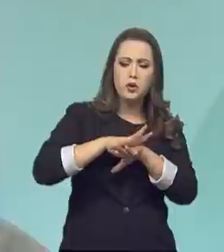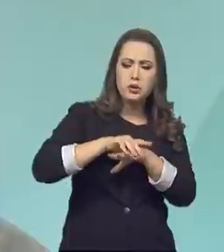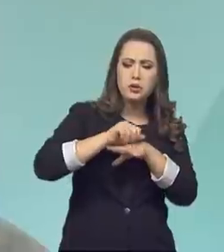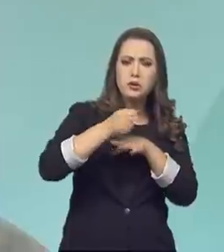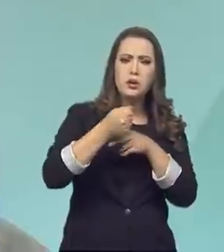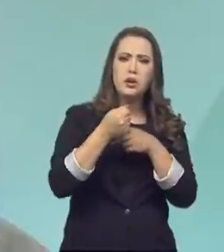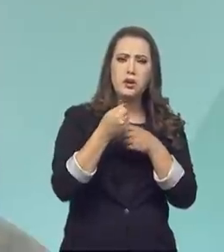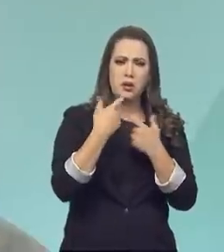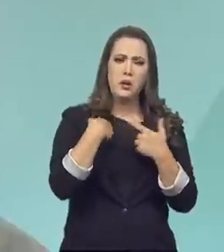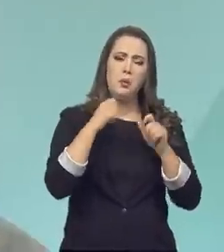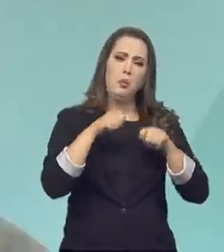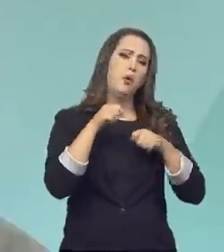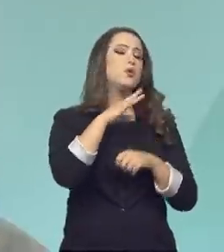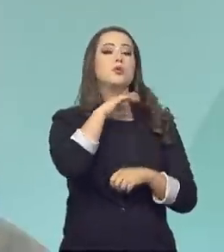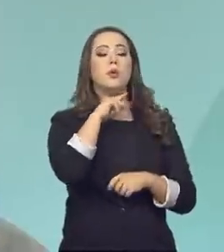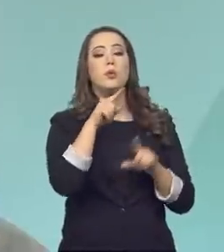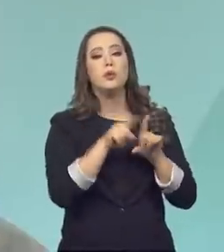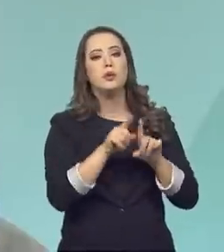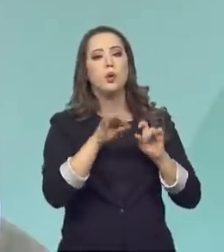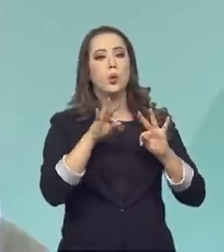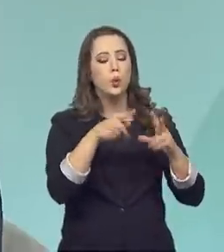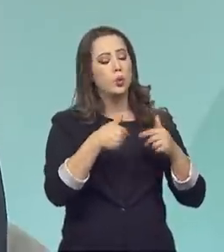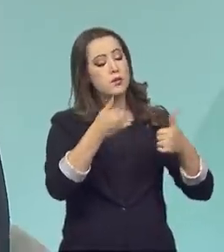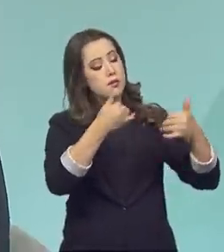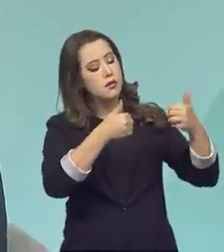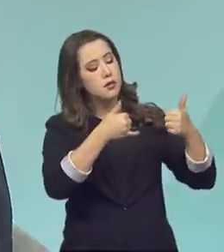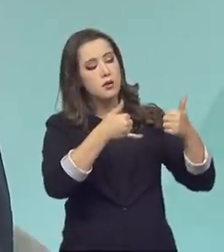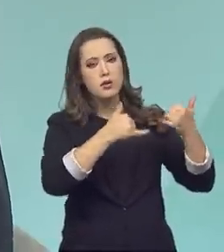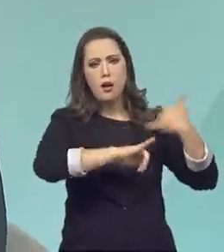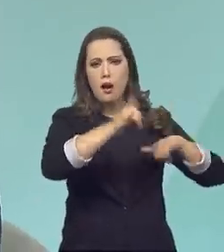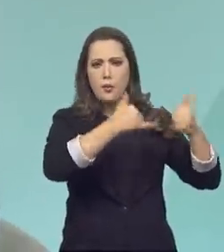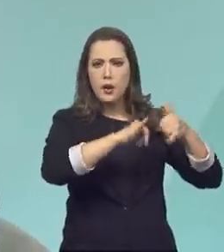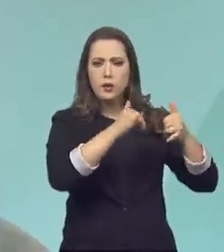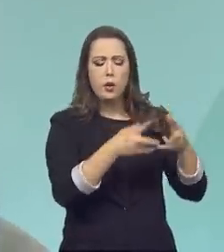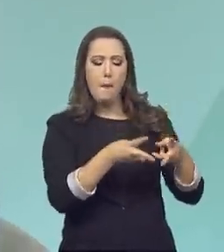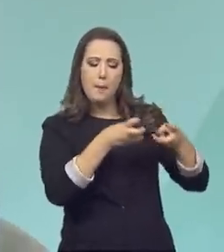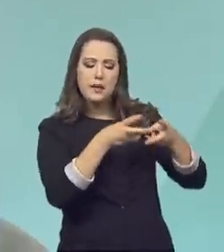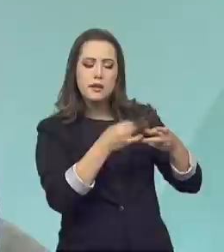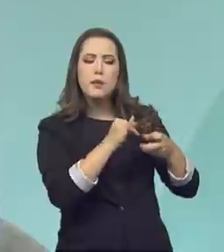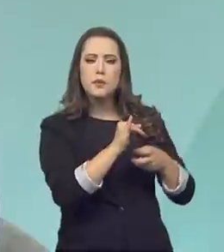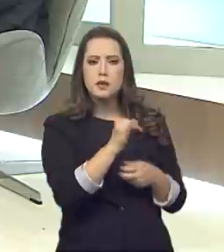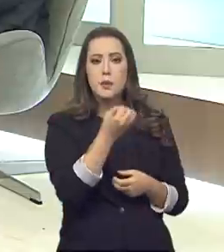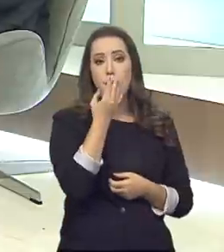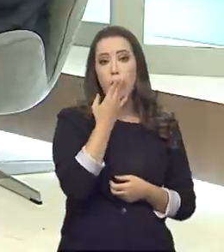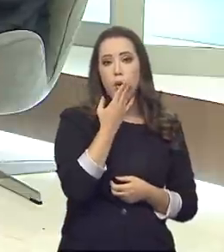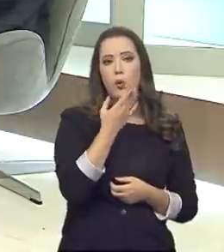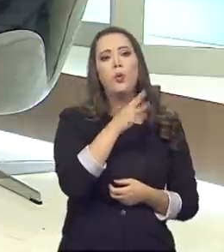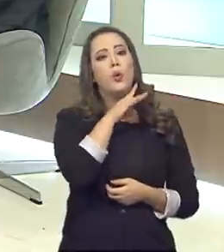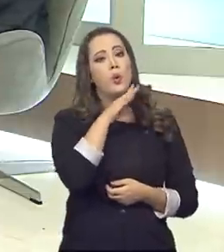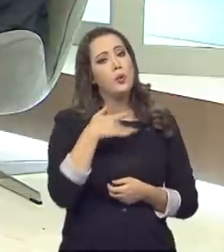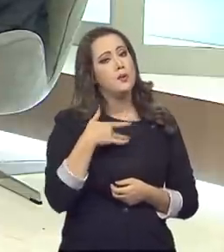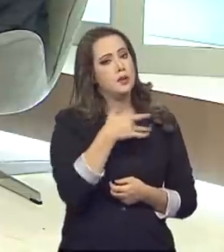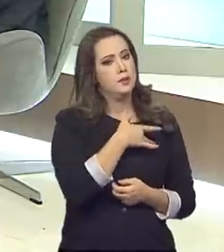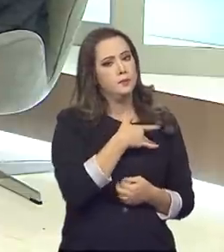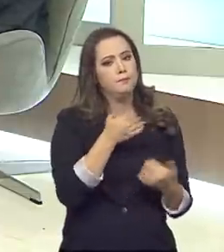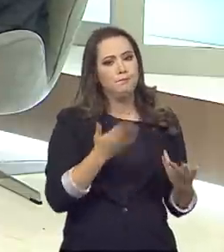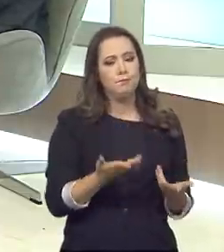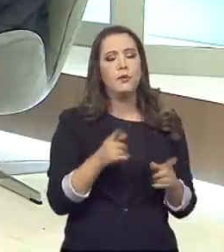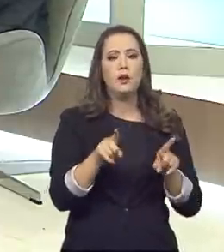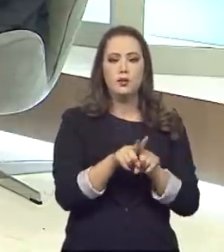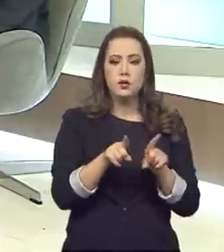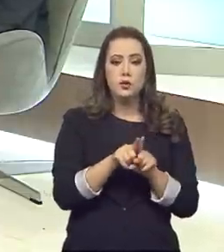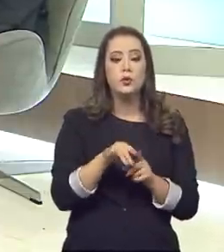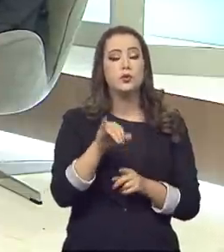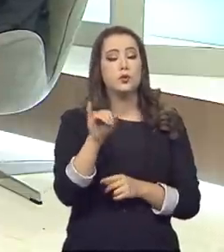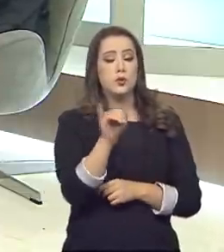avaliado, é ensaiado em laboratório e com não só o selo de conformidade do Inmetro, mas o trabalho que os institutos estaduais de